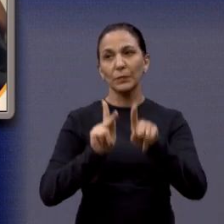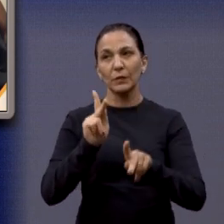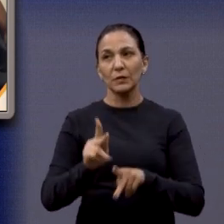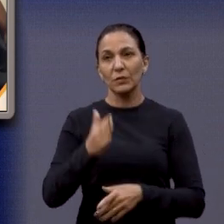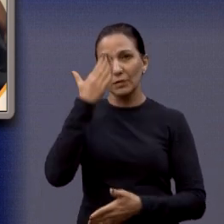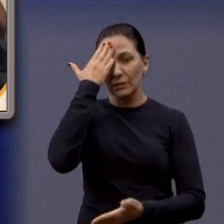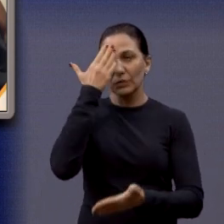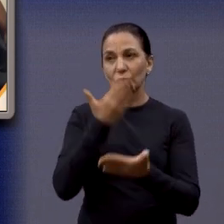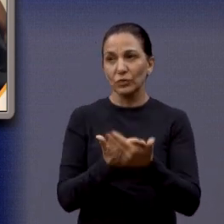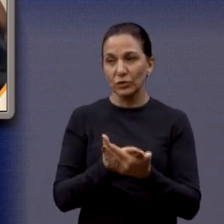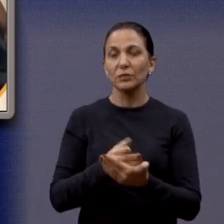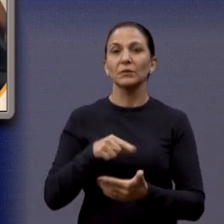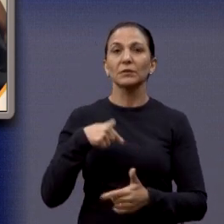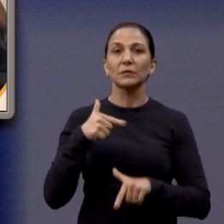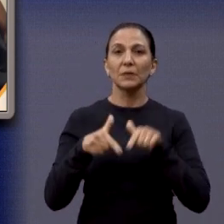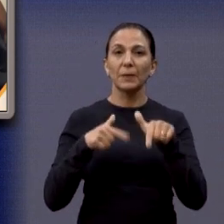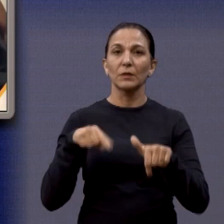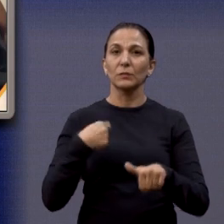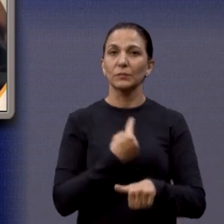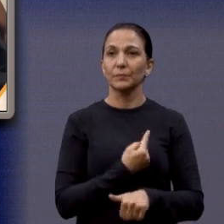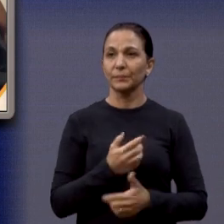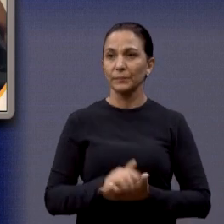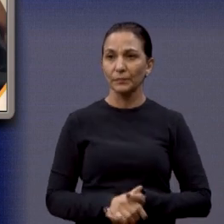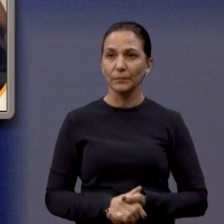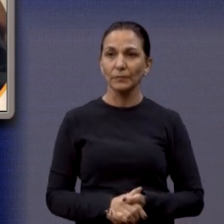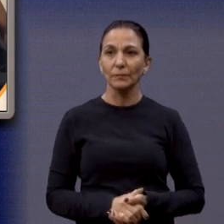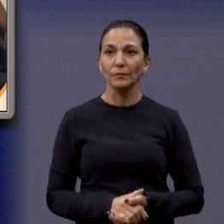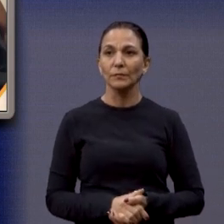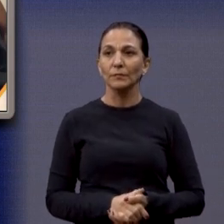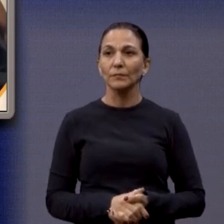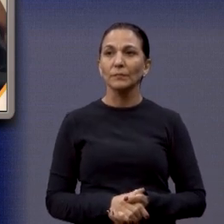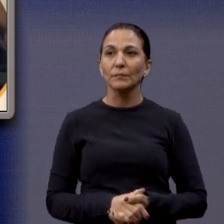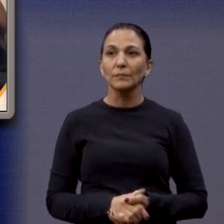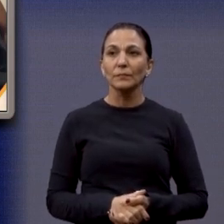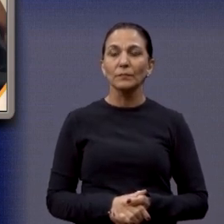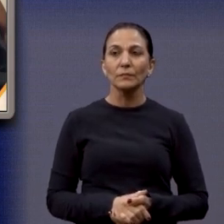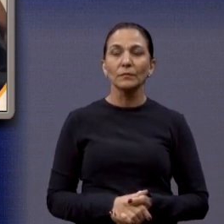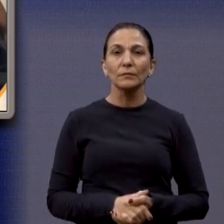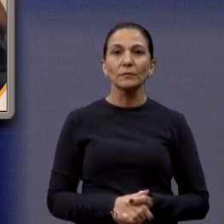pela confiança no nosso trabalho. Obrigado. Pode passar? que é isso.